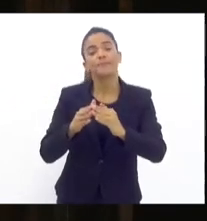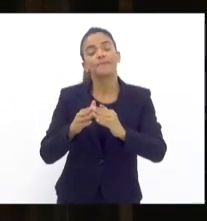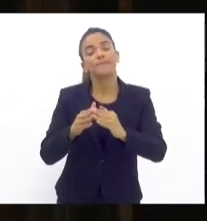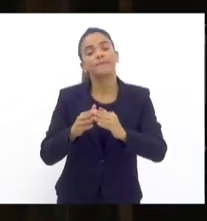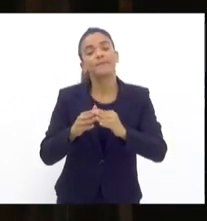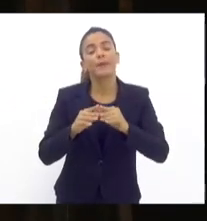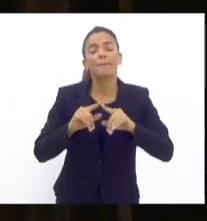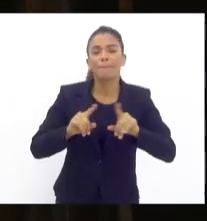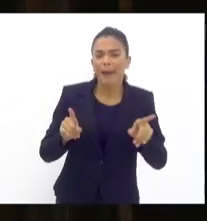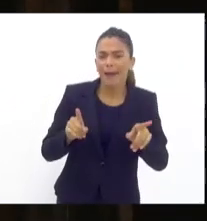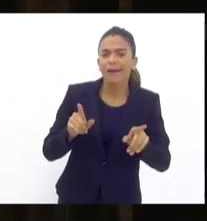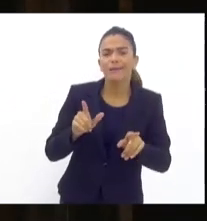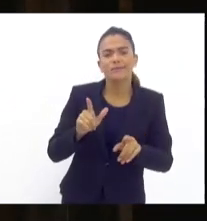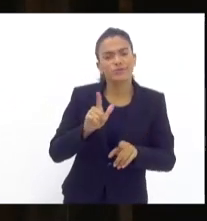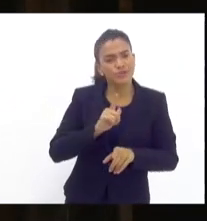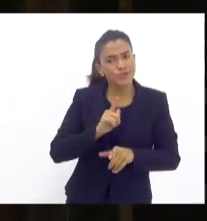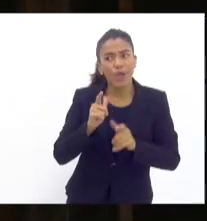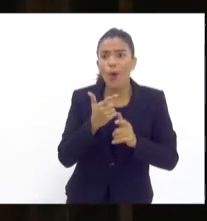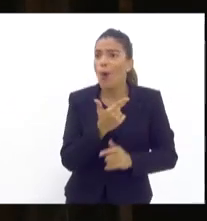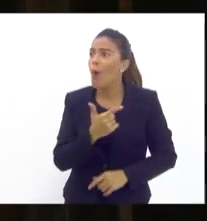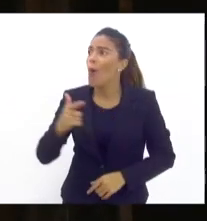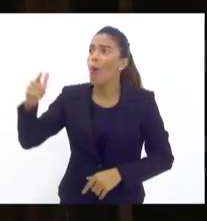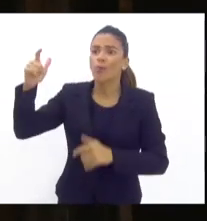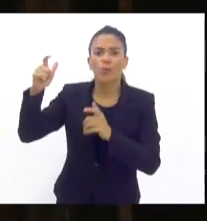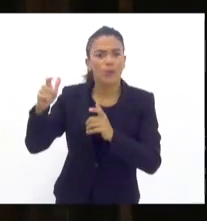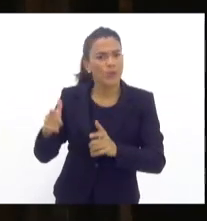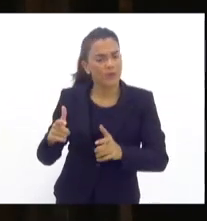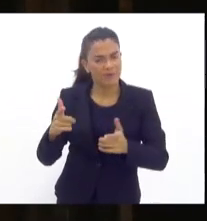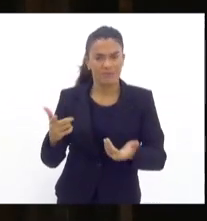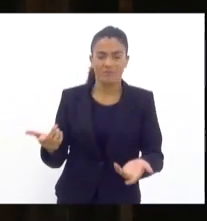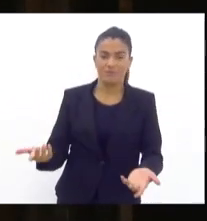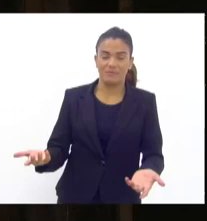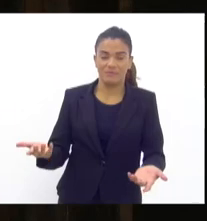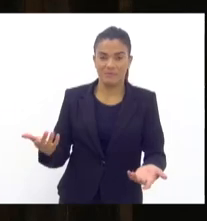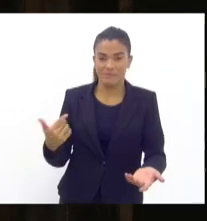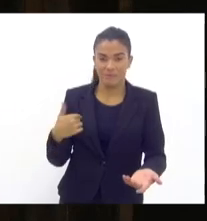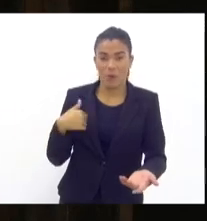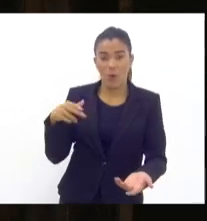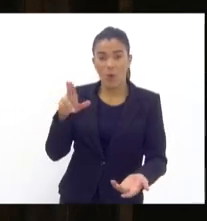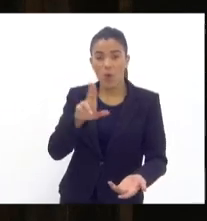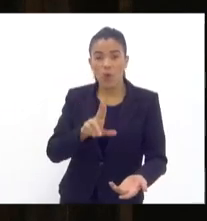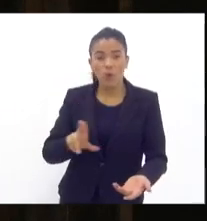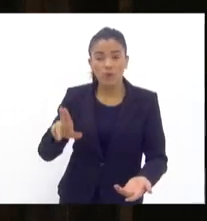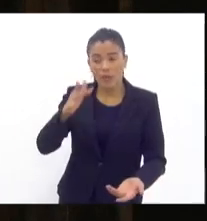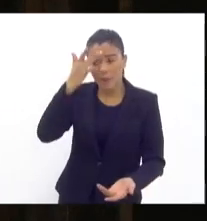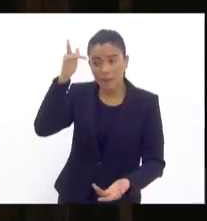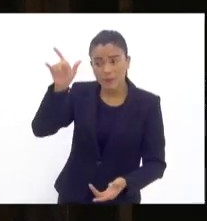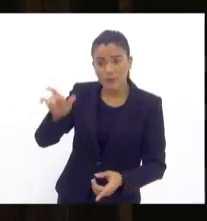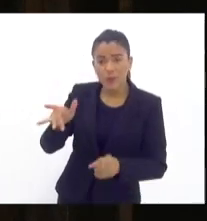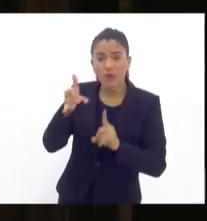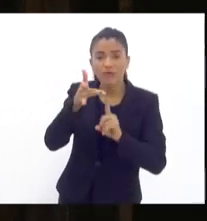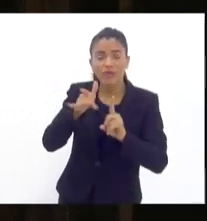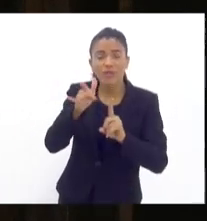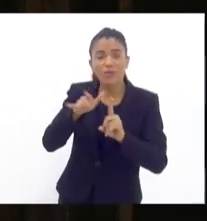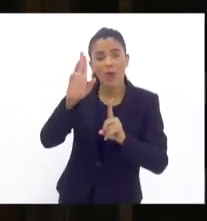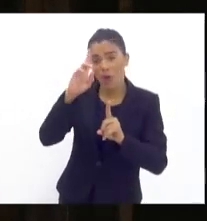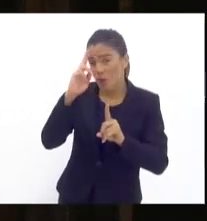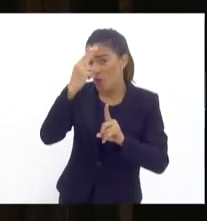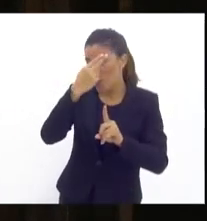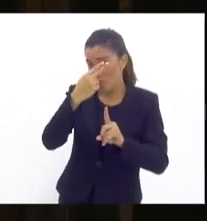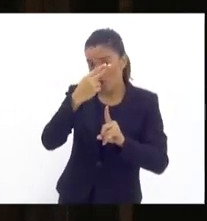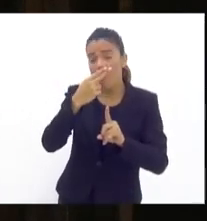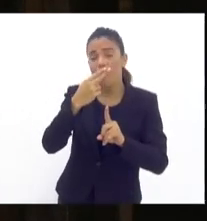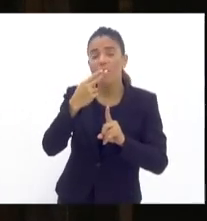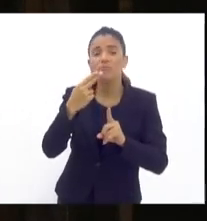só que eram de outra localidade. Pegaram um cara, usaram a vítima como Uber para levá-los até ali,